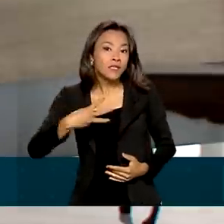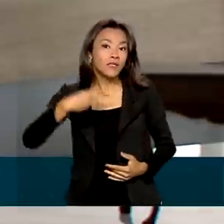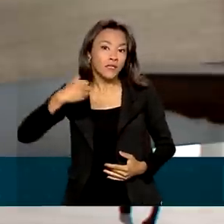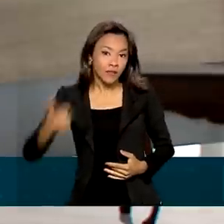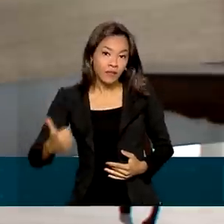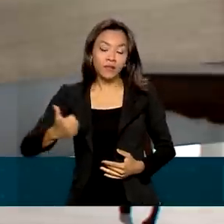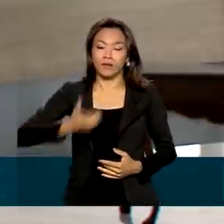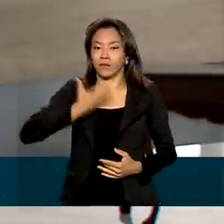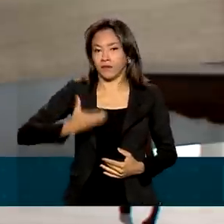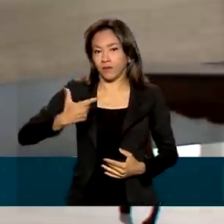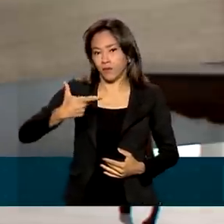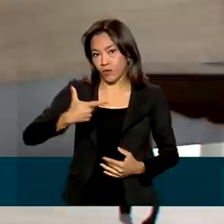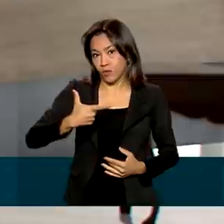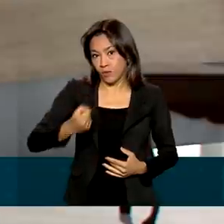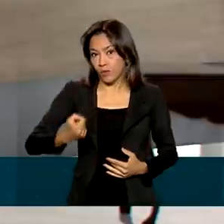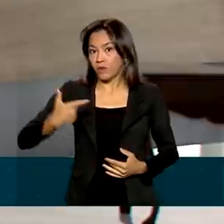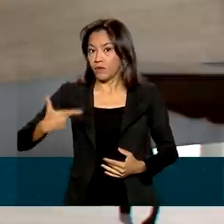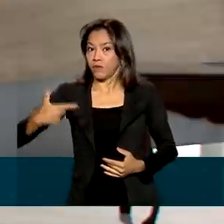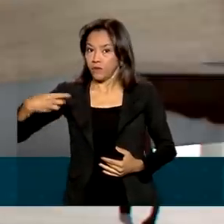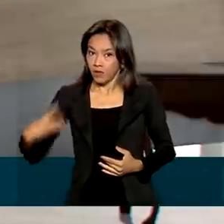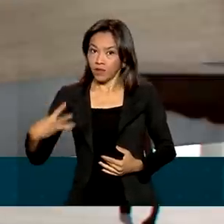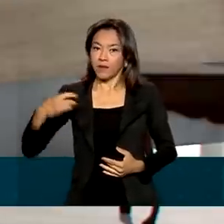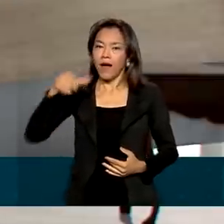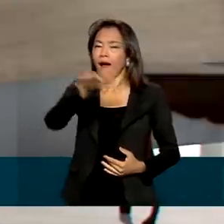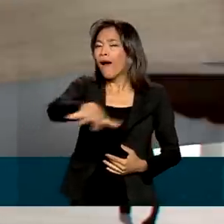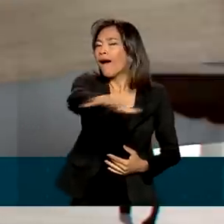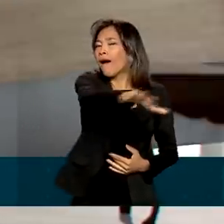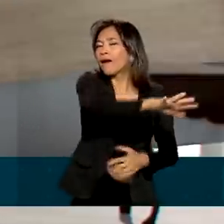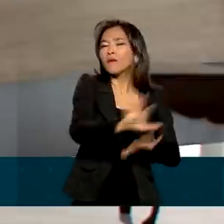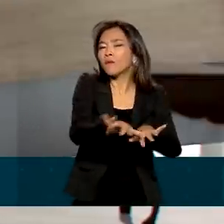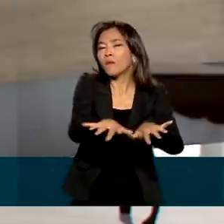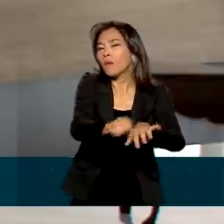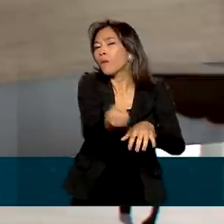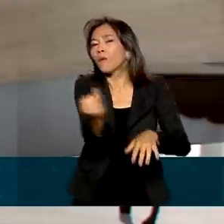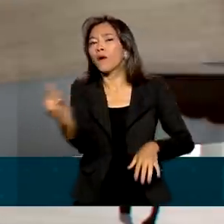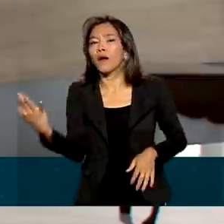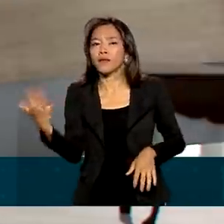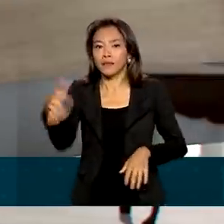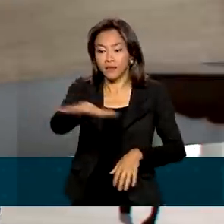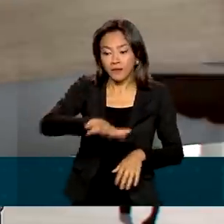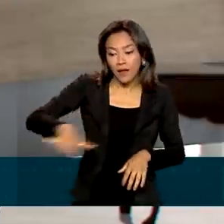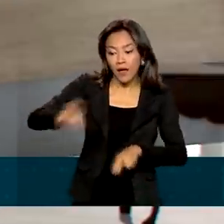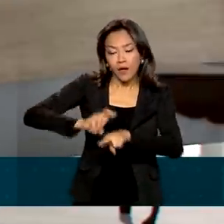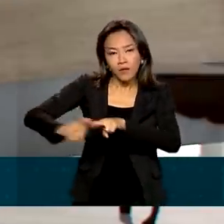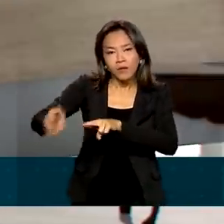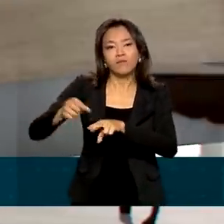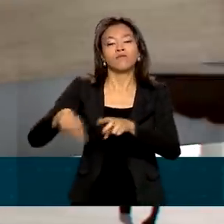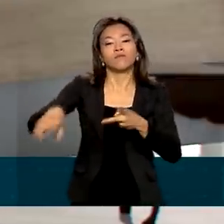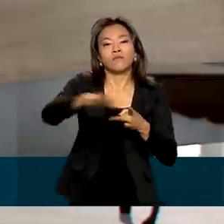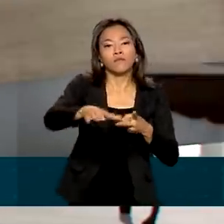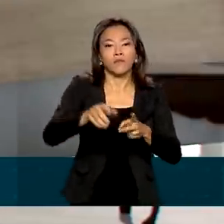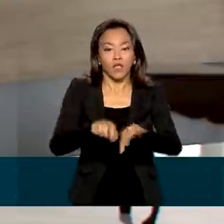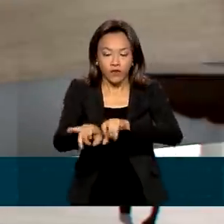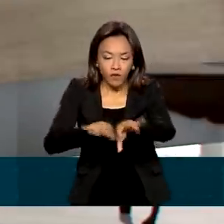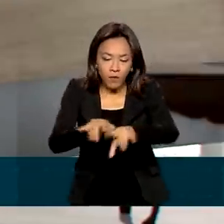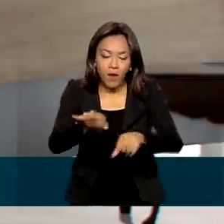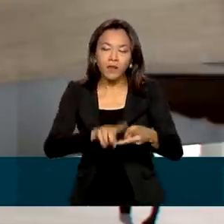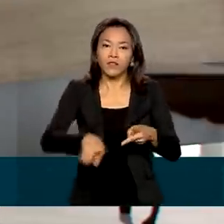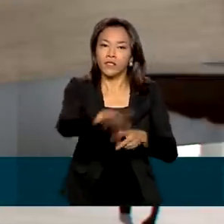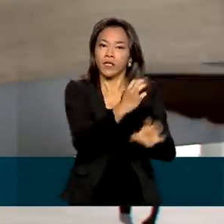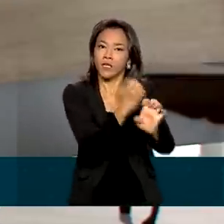2023. Entre os setores beneficiados estão, por exemplo, em transporte rodoviário, informática, construção civil,